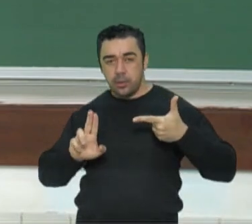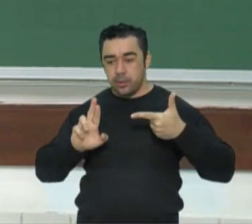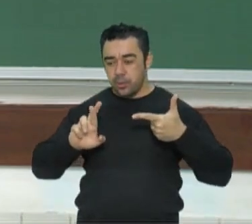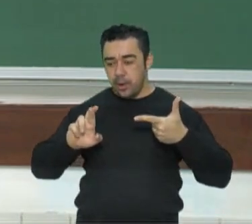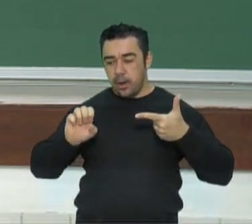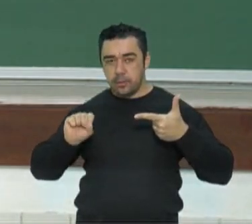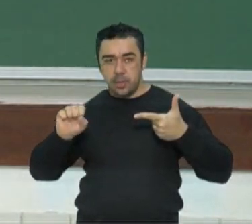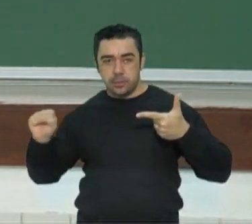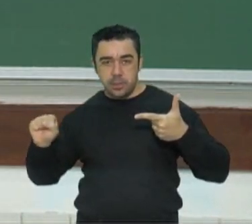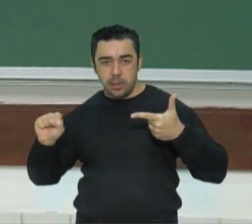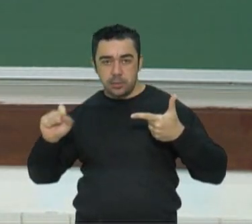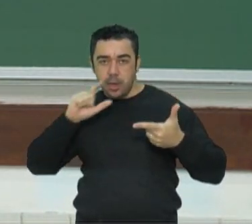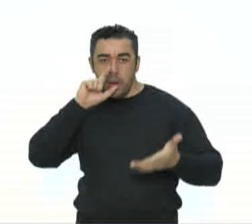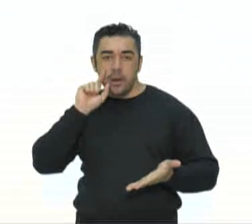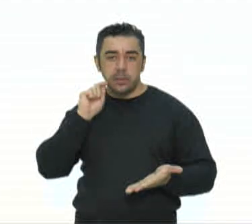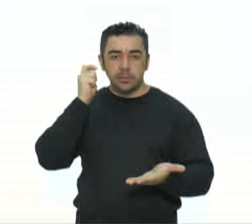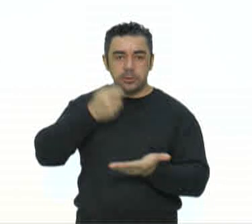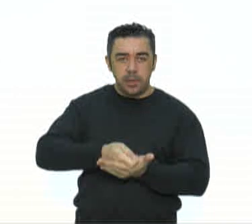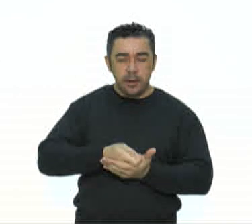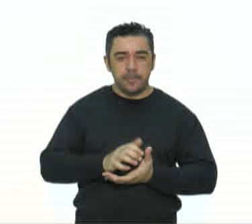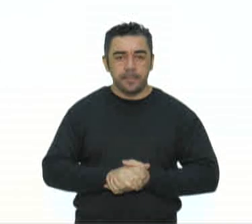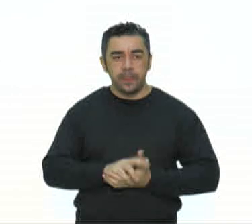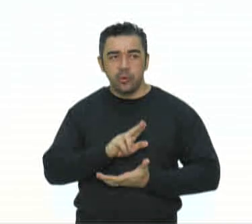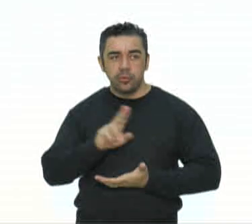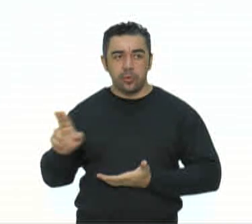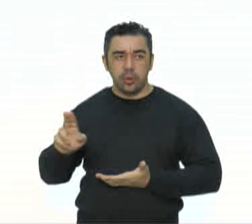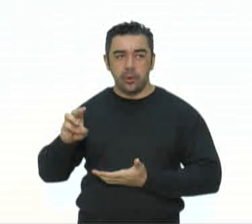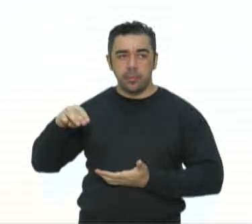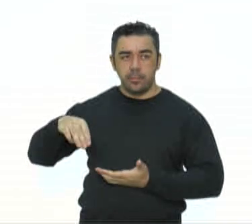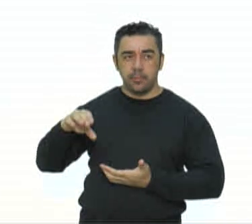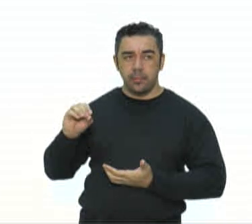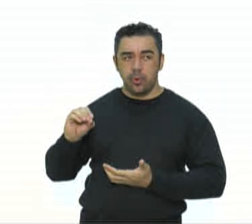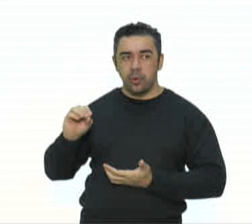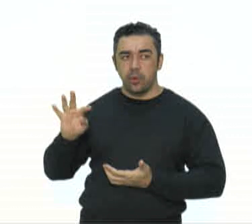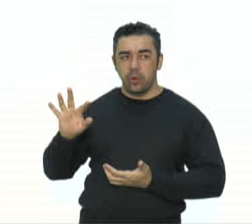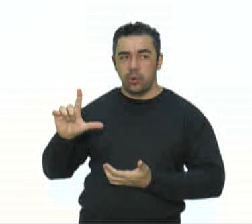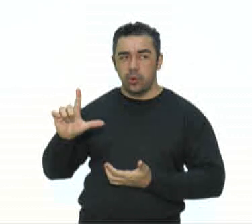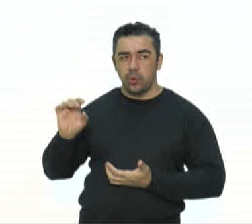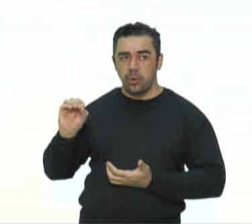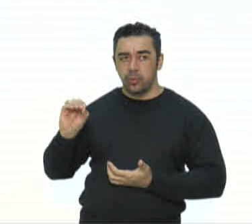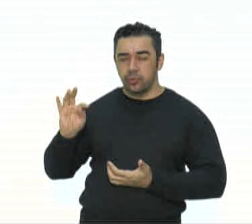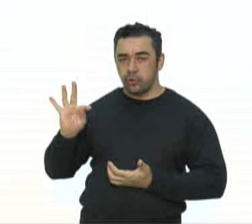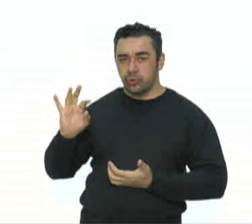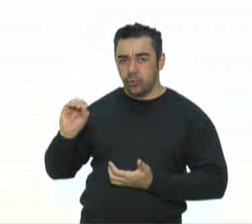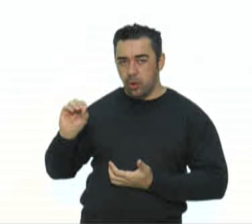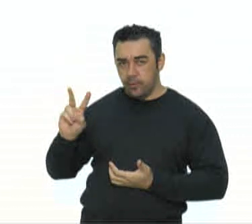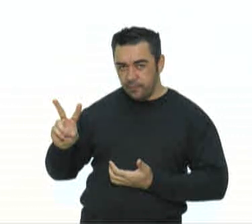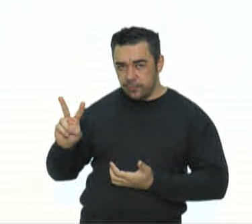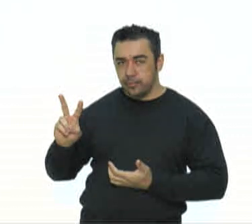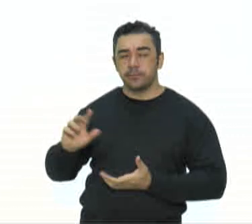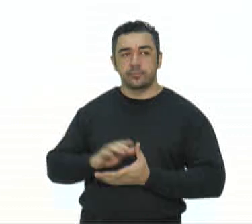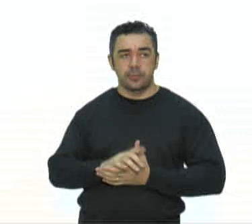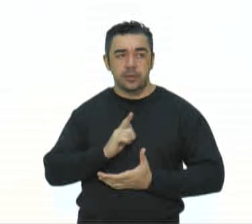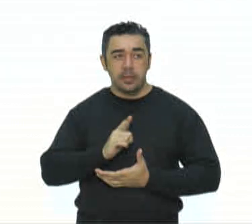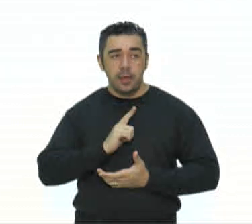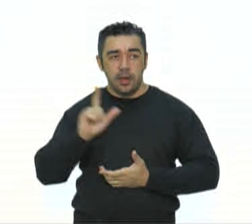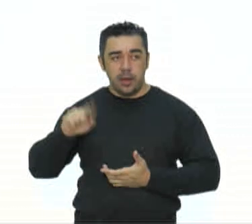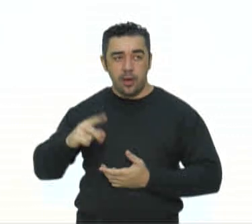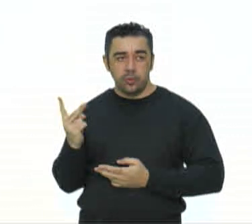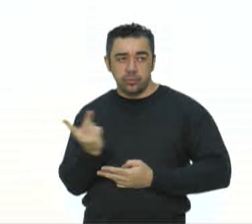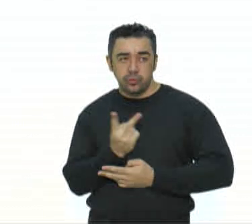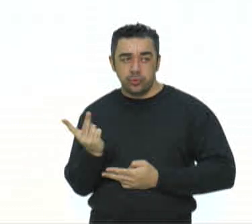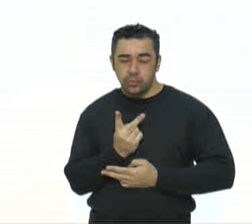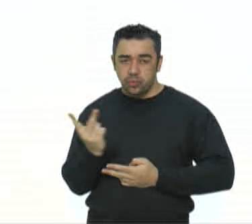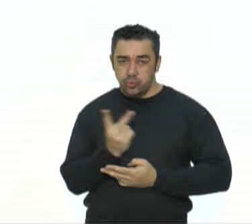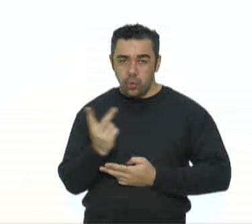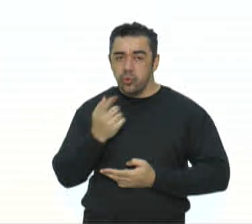Stalin. Ou o Pacto Molotov-Ribbentrop. O nome dos dois ministros das relações exteriores dos dois